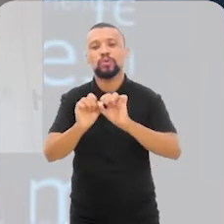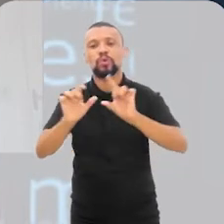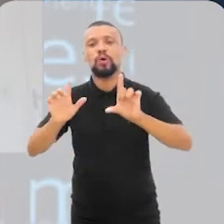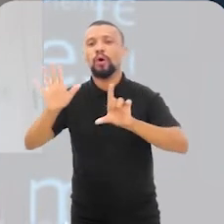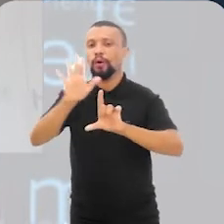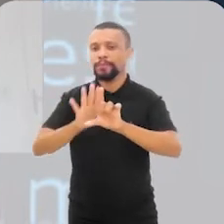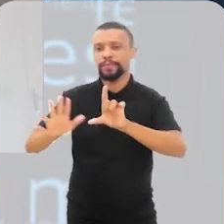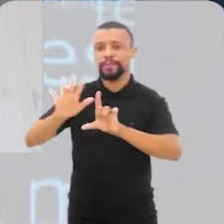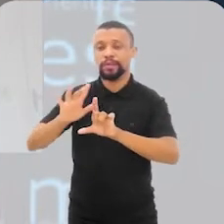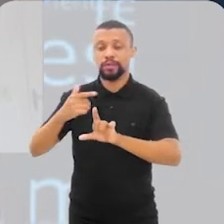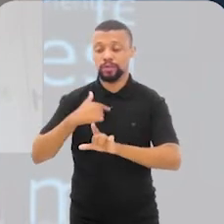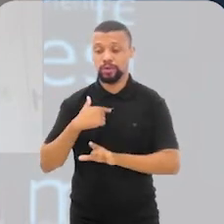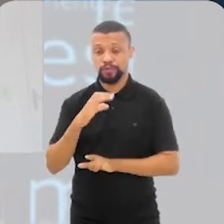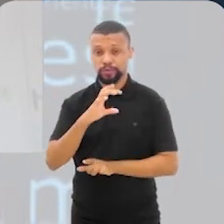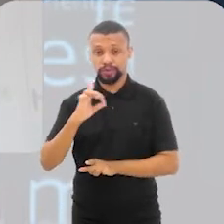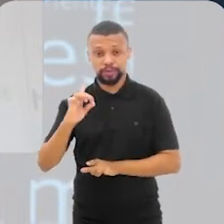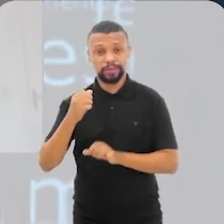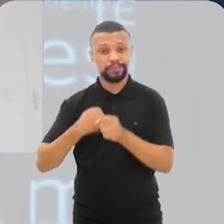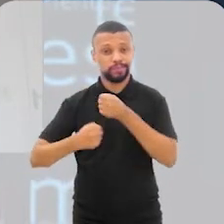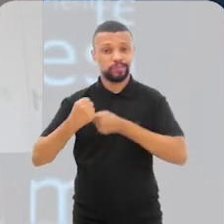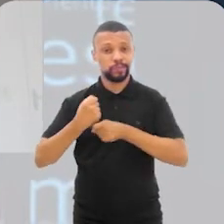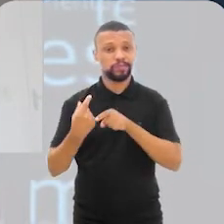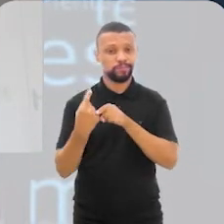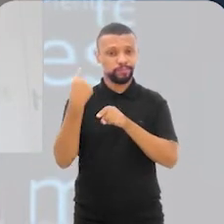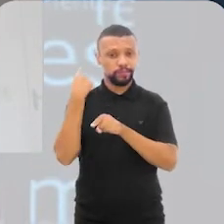eu, que fui coordenadora até ano passado,